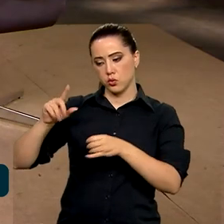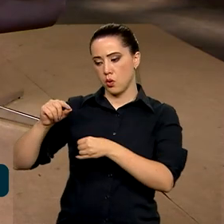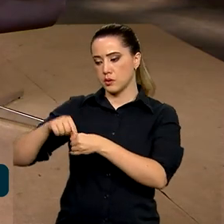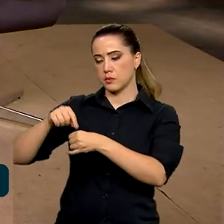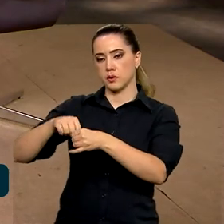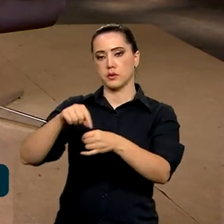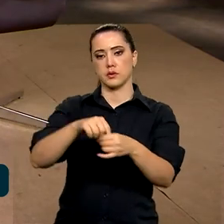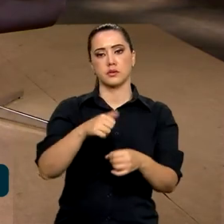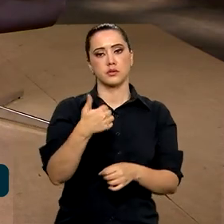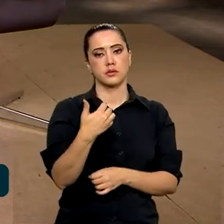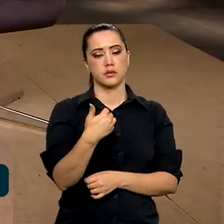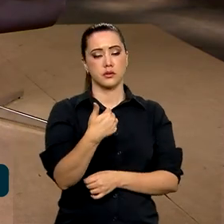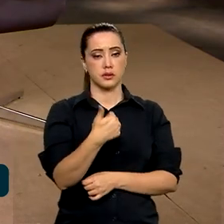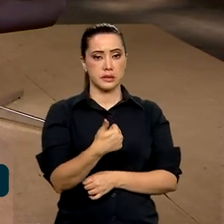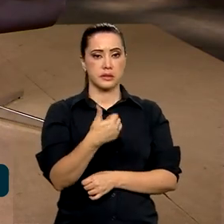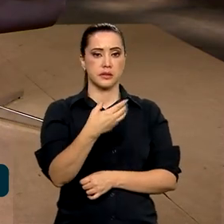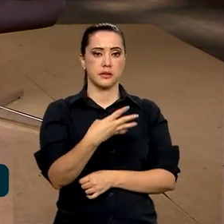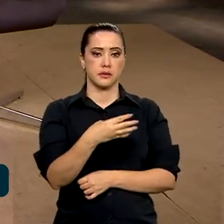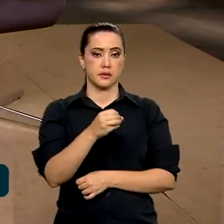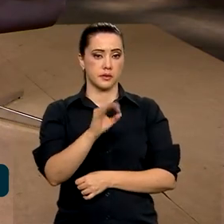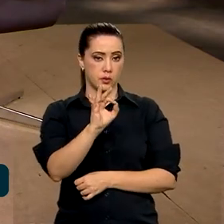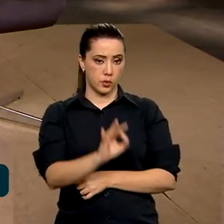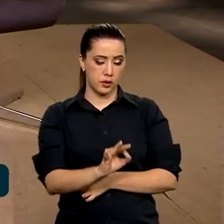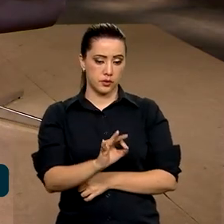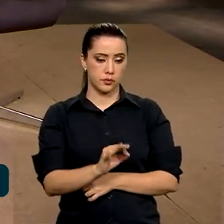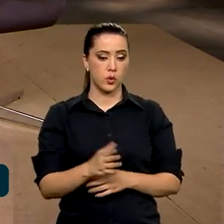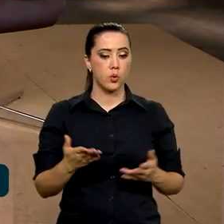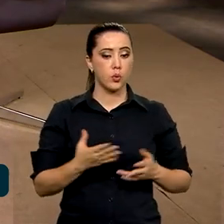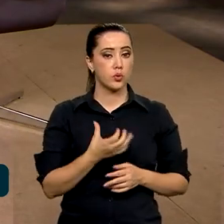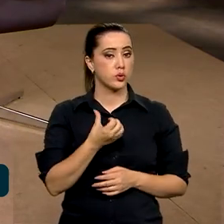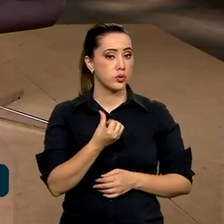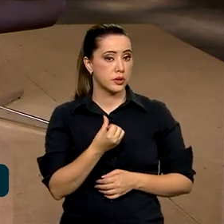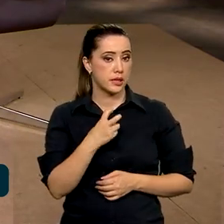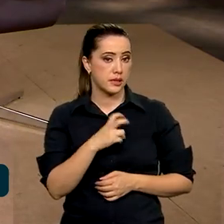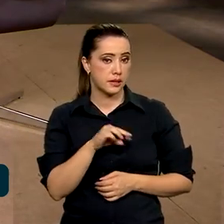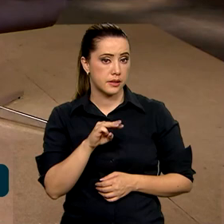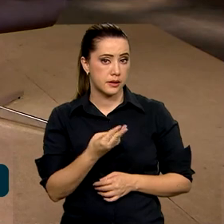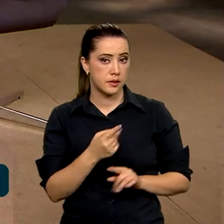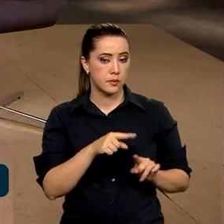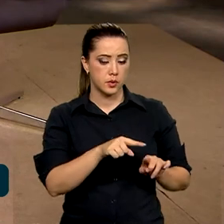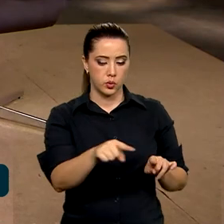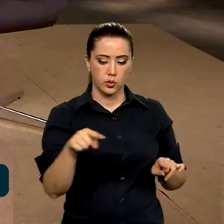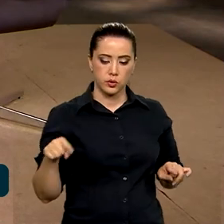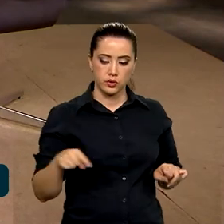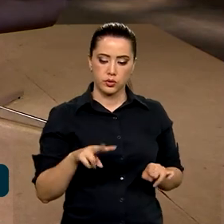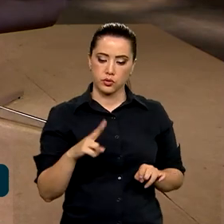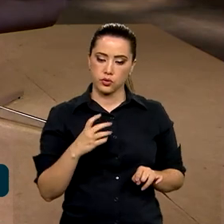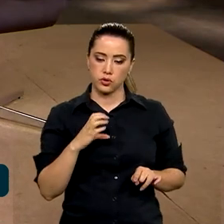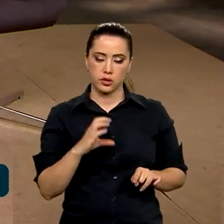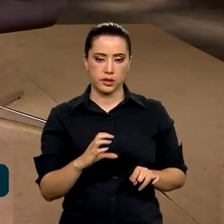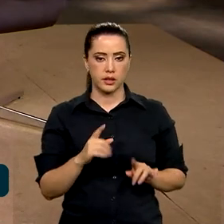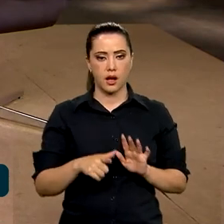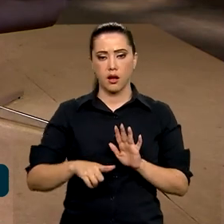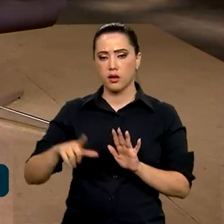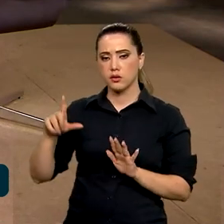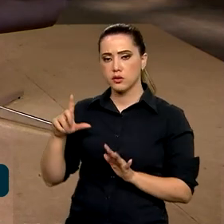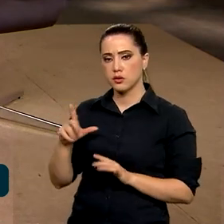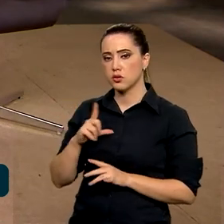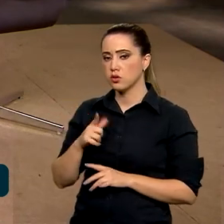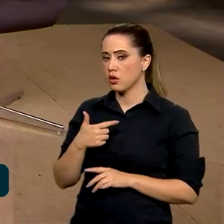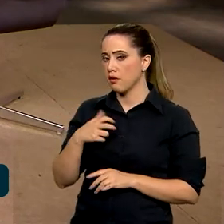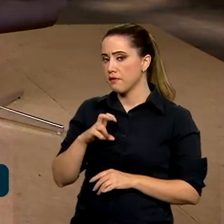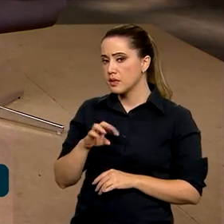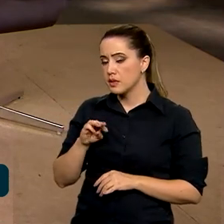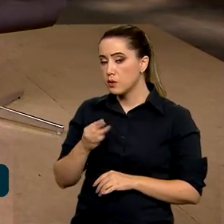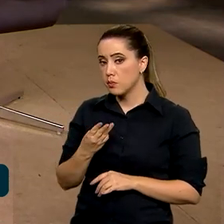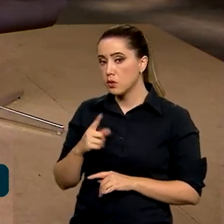140%. Hoje, nós temos 65 milhões de hectares de áreas plantadas, né? Há 50 anos atrás, a gente tinha 25